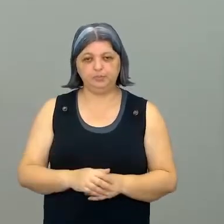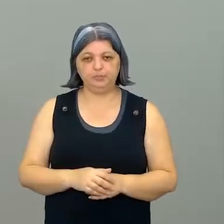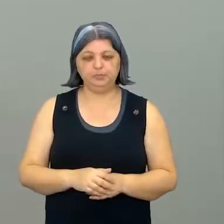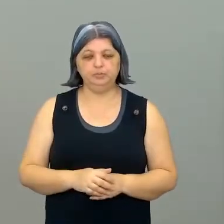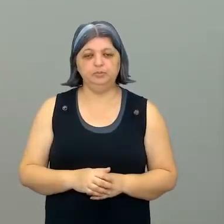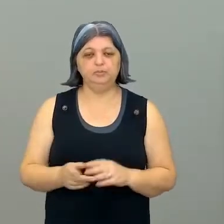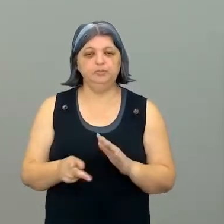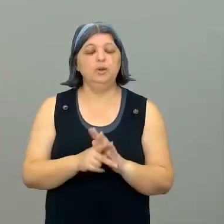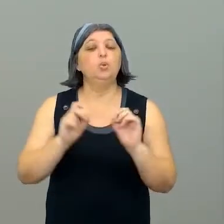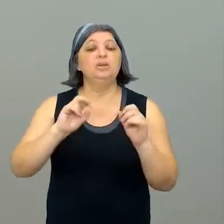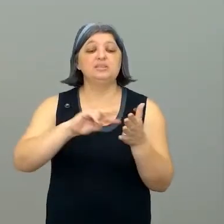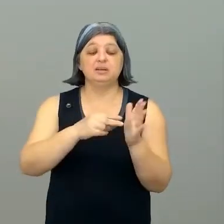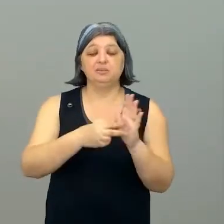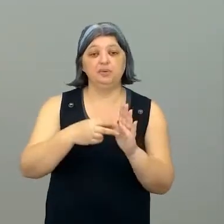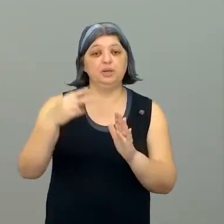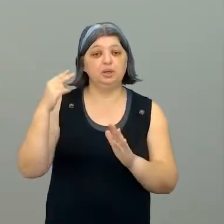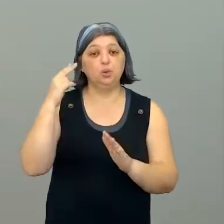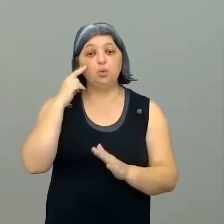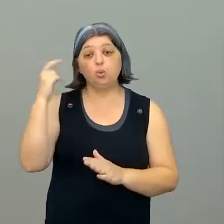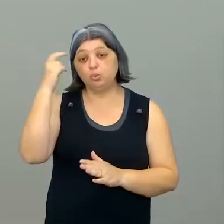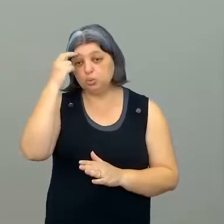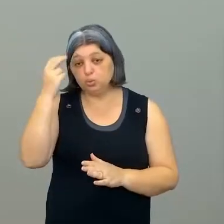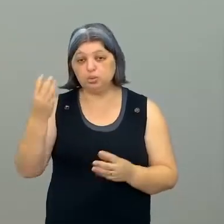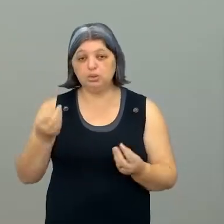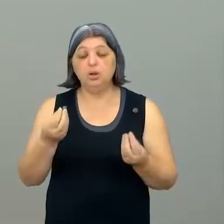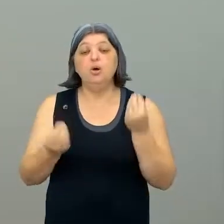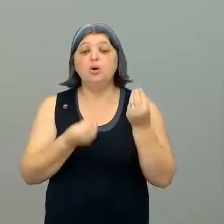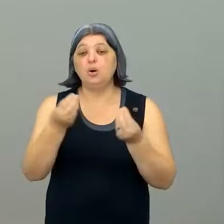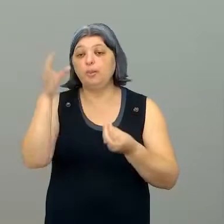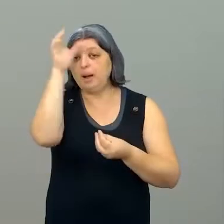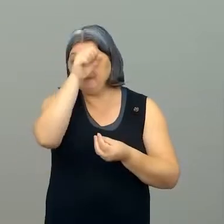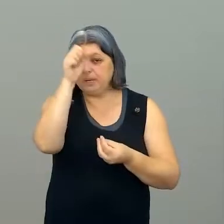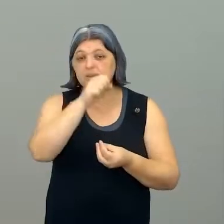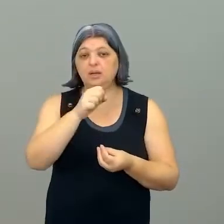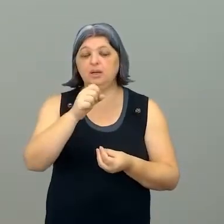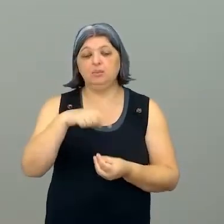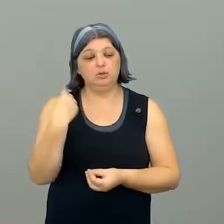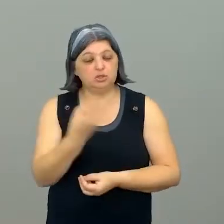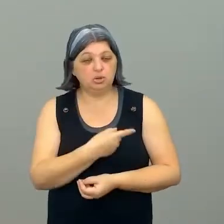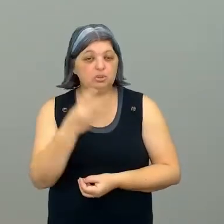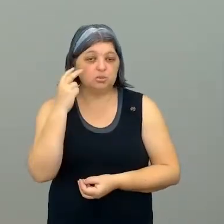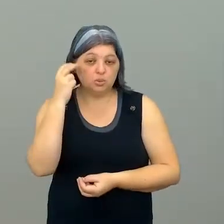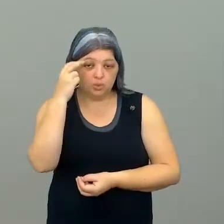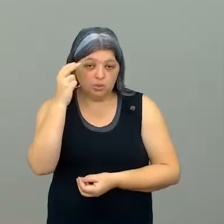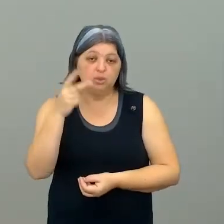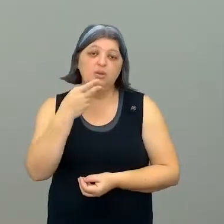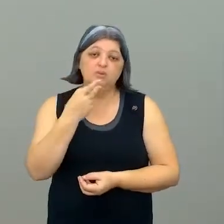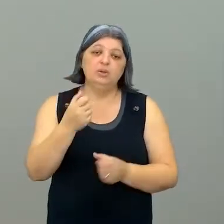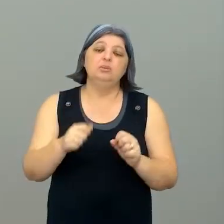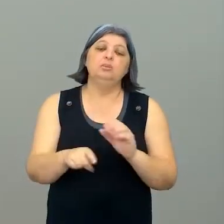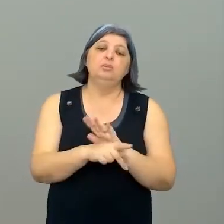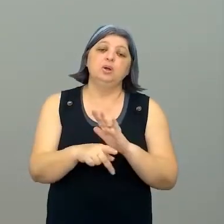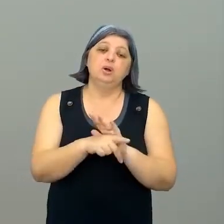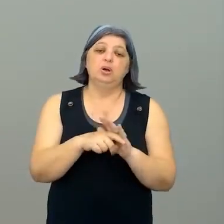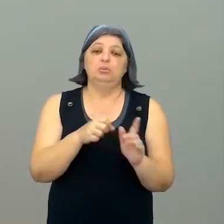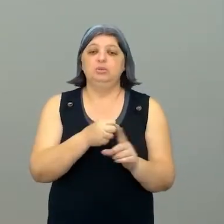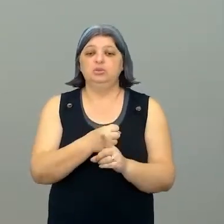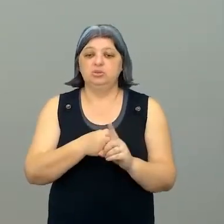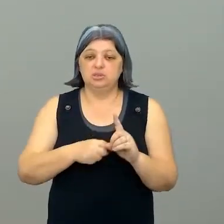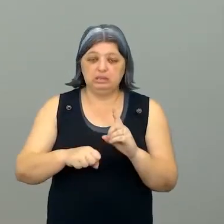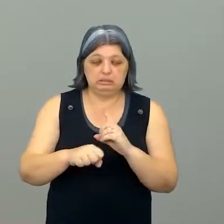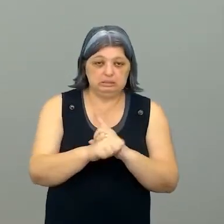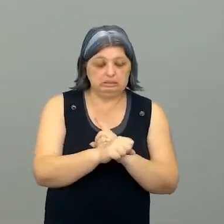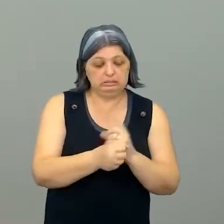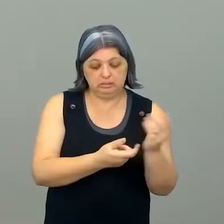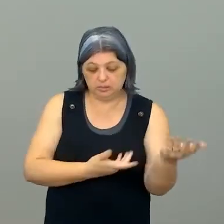sobre o que é cultura, né, como nós aprendemos a nossa cultura, que foi quando a gente falou sobre socialização. A gente